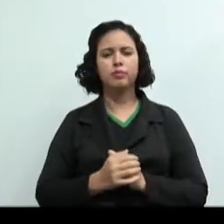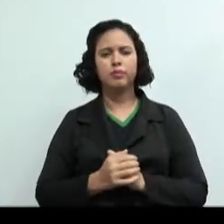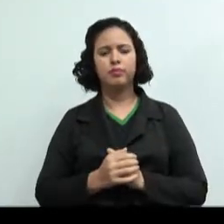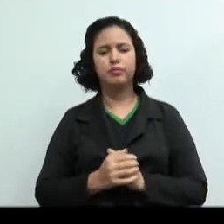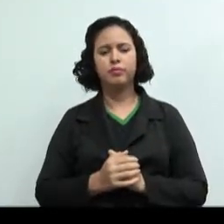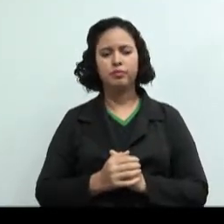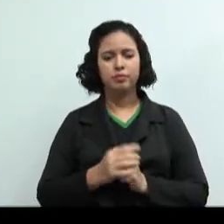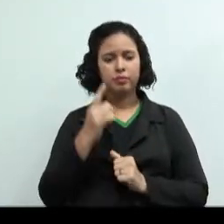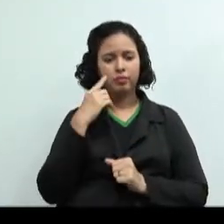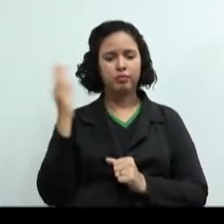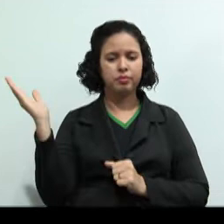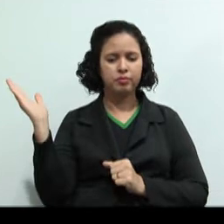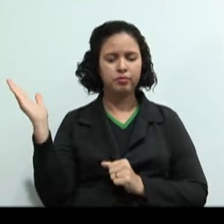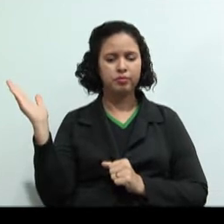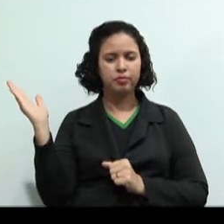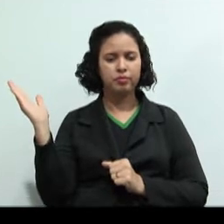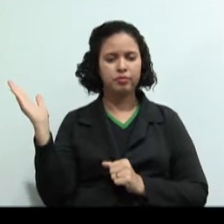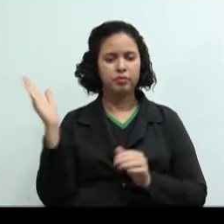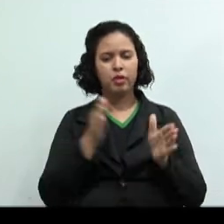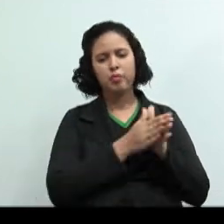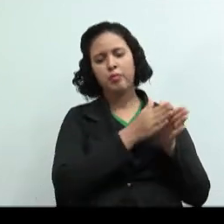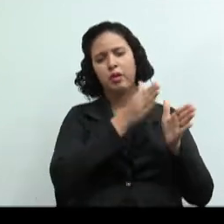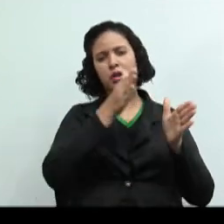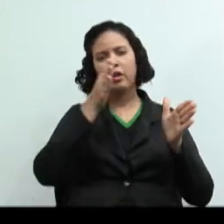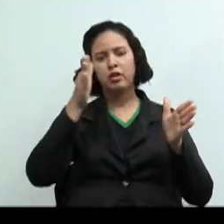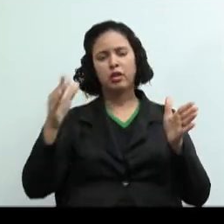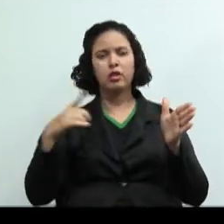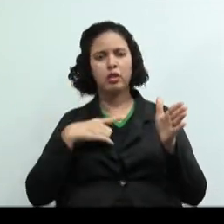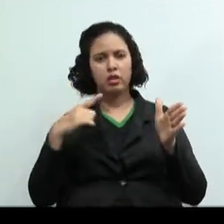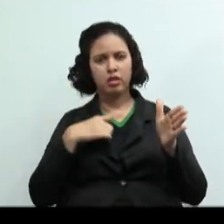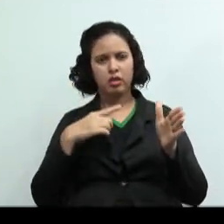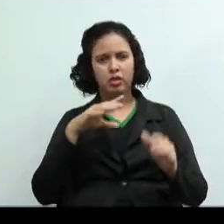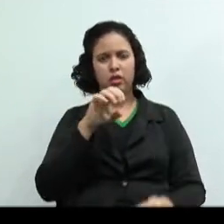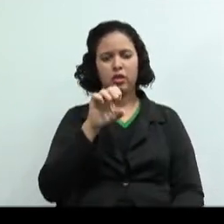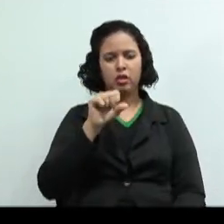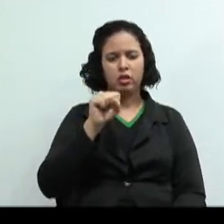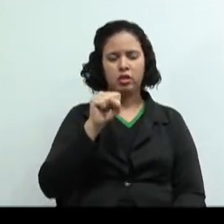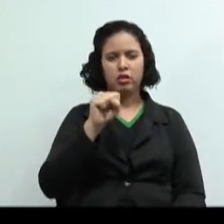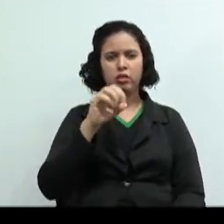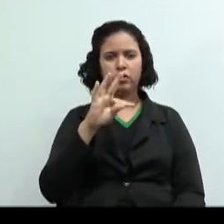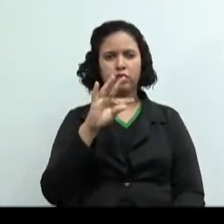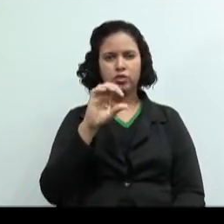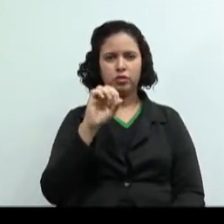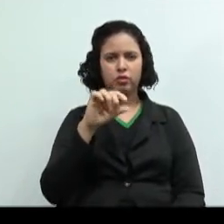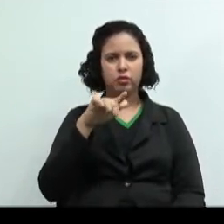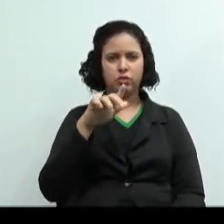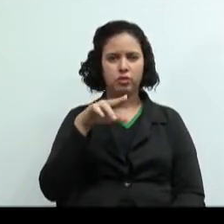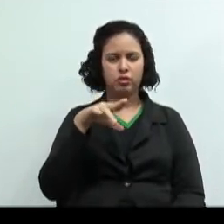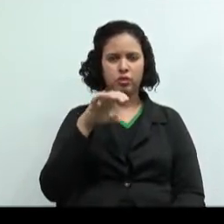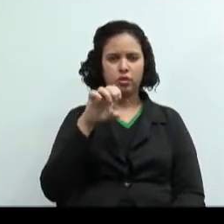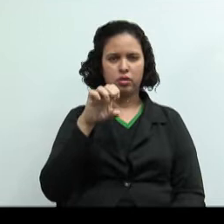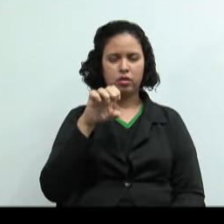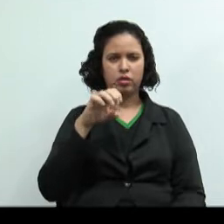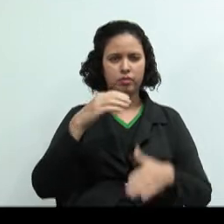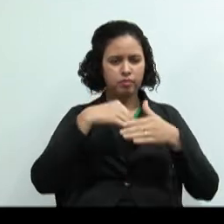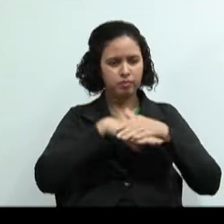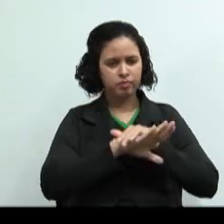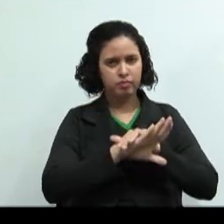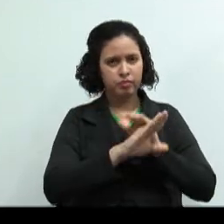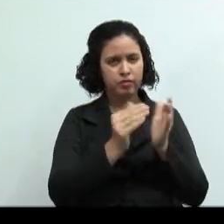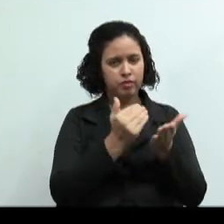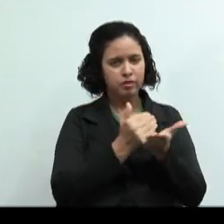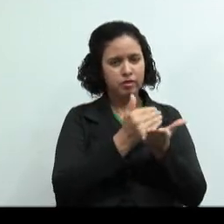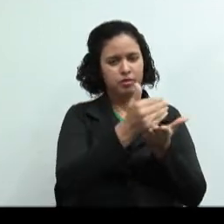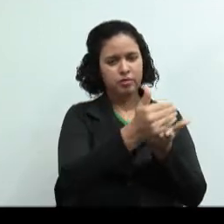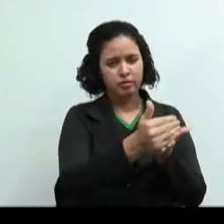Então, no período mercantilista era assim. Eu tinha o estoque inicial, mais compras, menos estoque